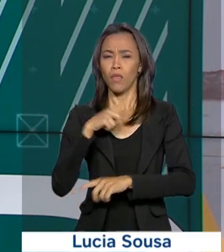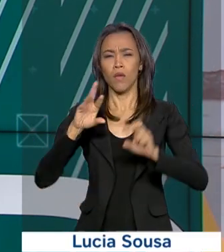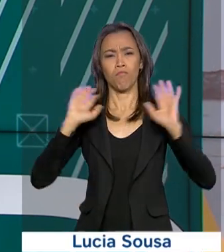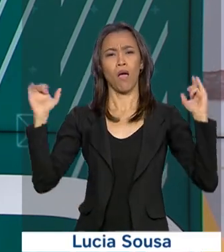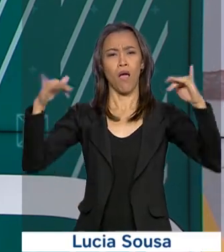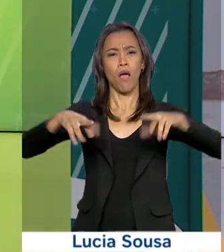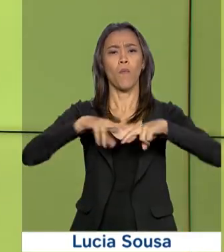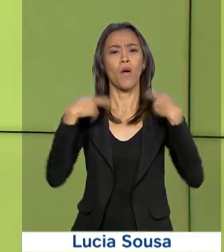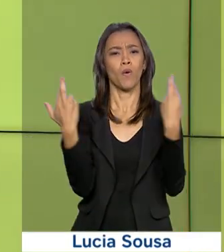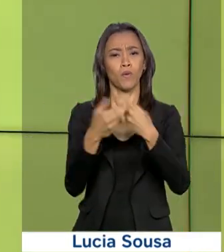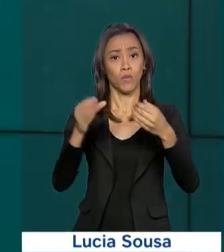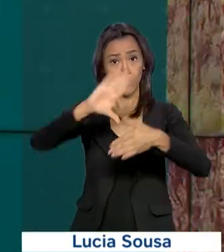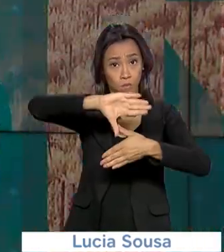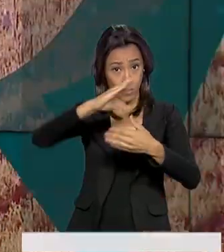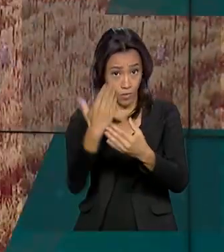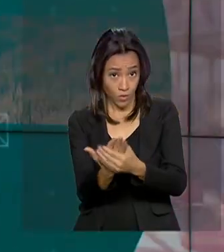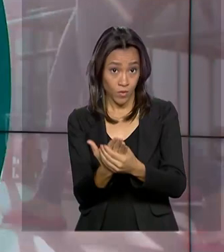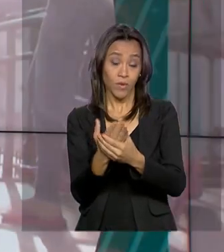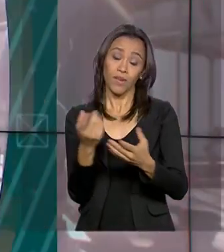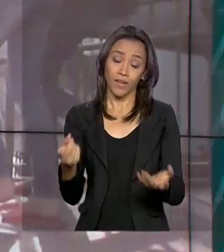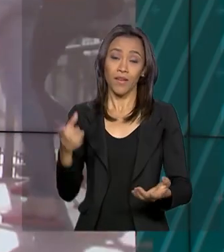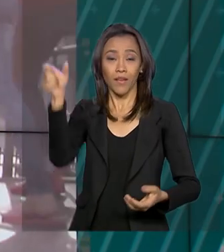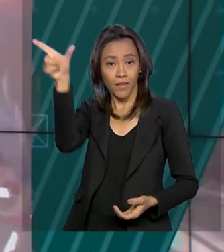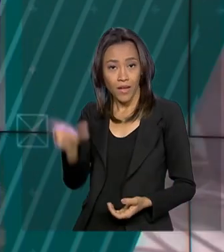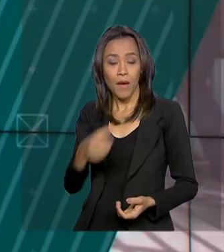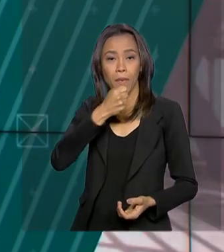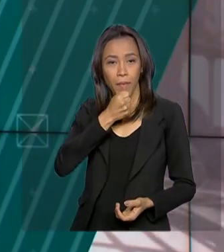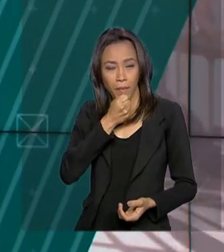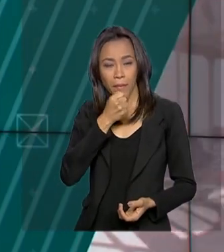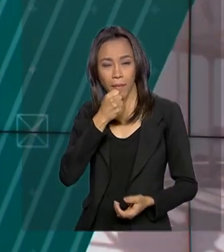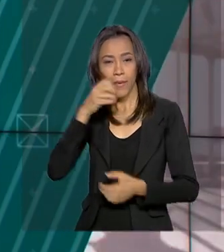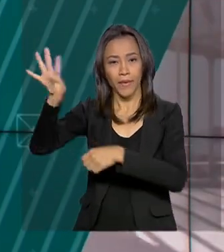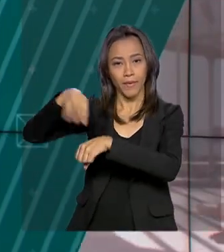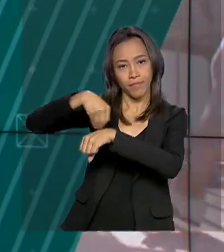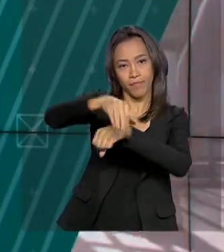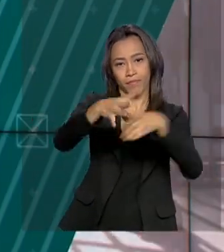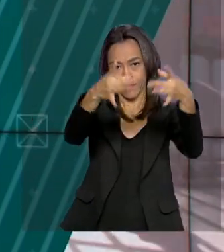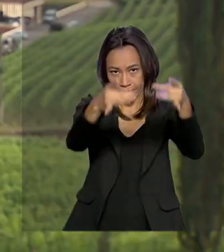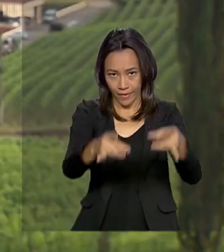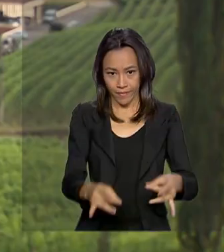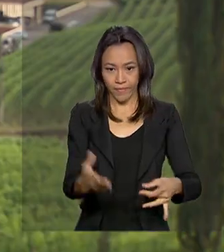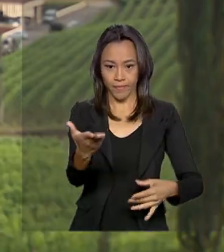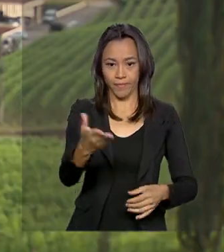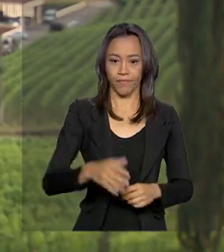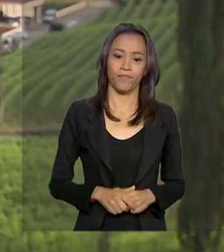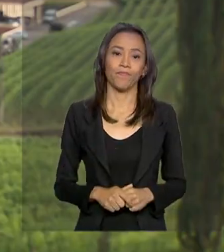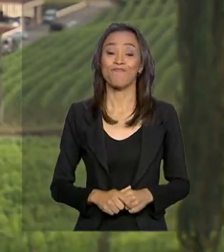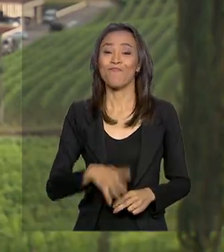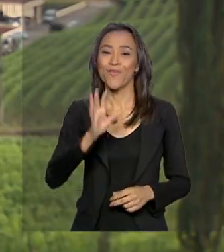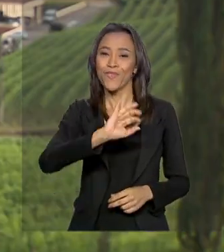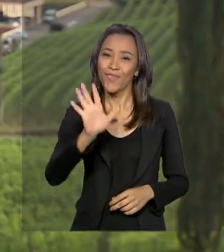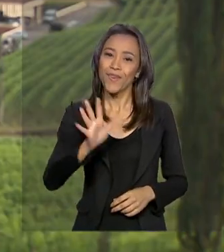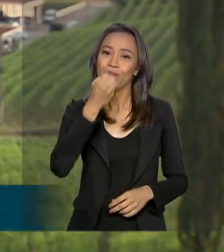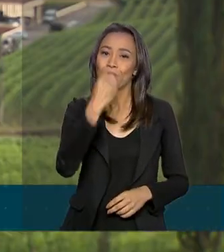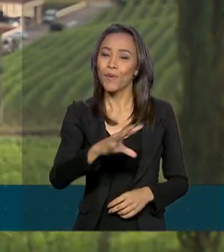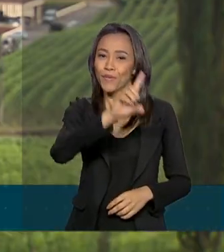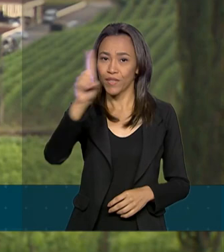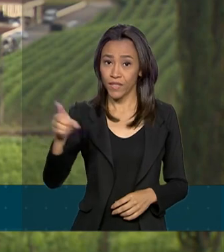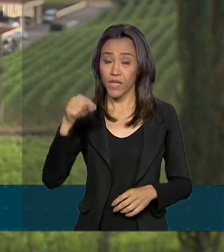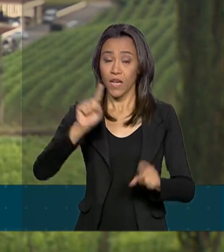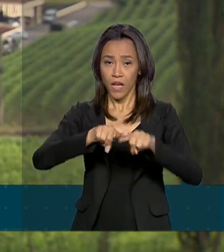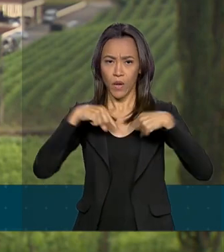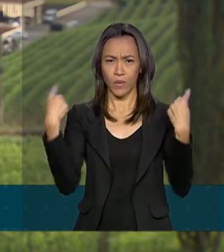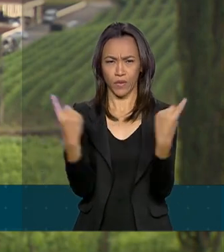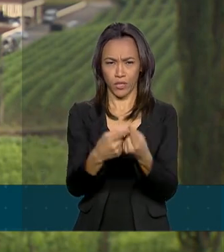reunião. A repórter Daniele Popov está lá e traz os detalhes pra gente. Olá, bom dia. Reunião de cúpula dos